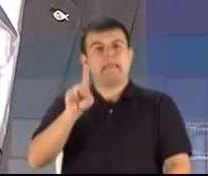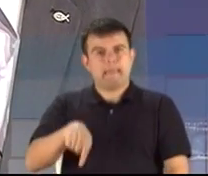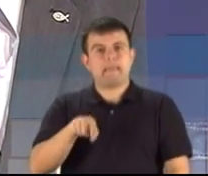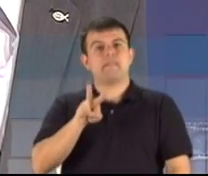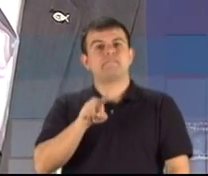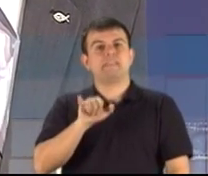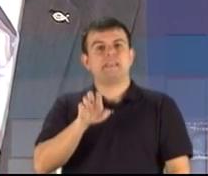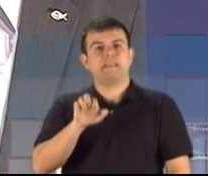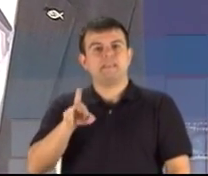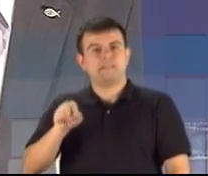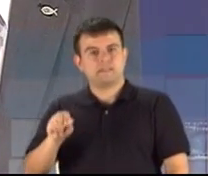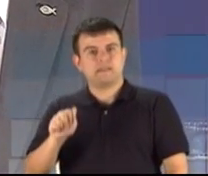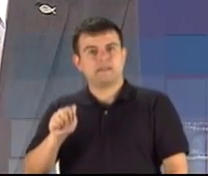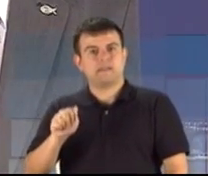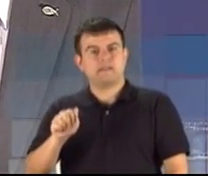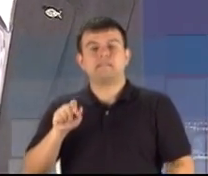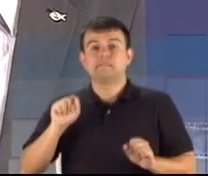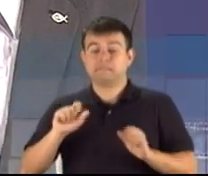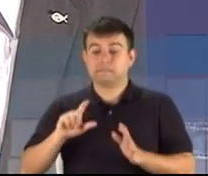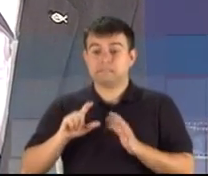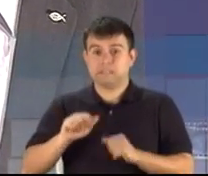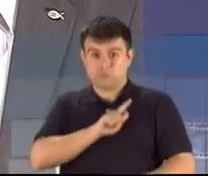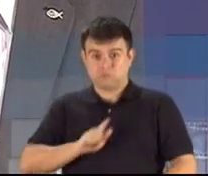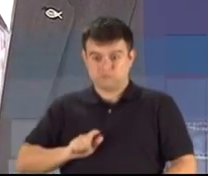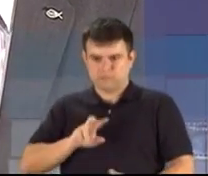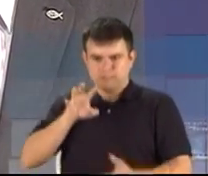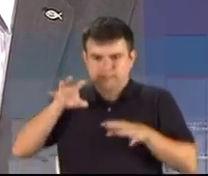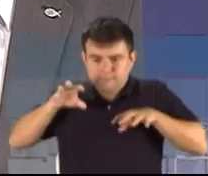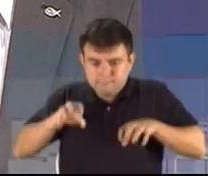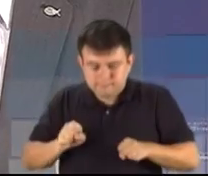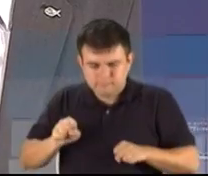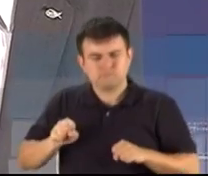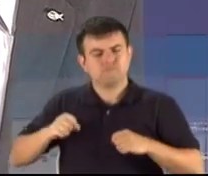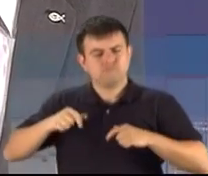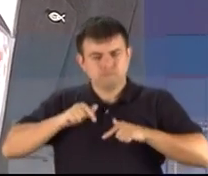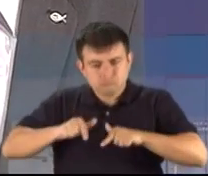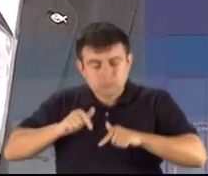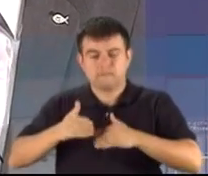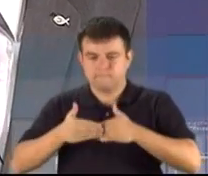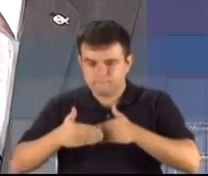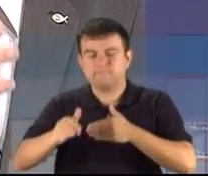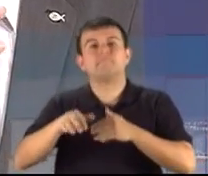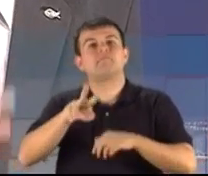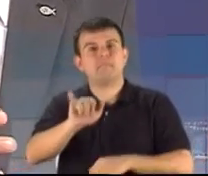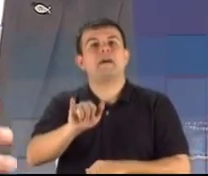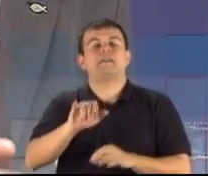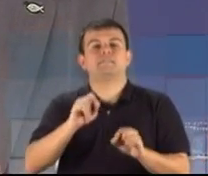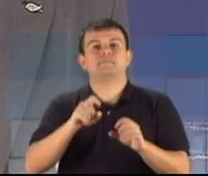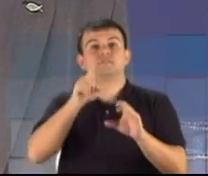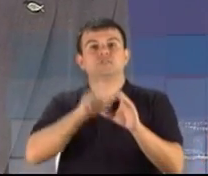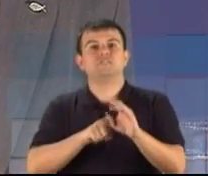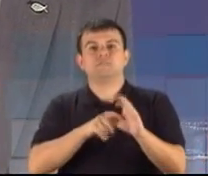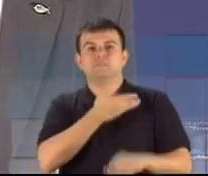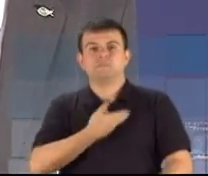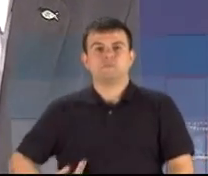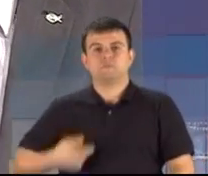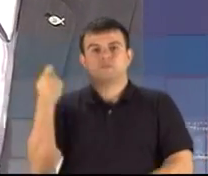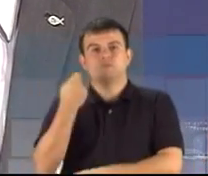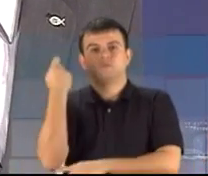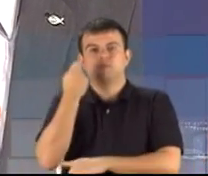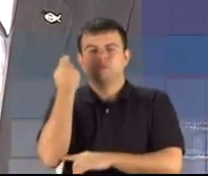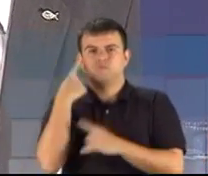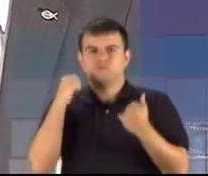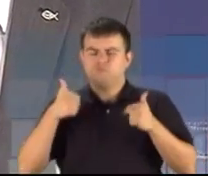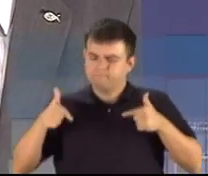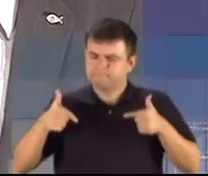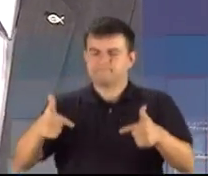imediatamente, após assumir, enfrentar essa questão da dívida pública do Rio Grande do Sul. Mas enfrentar para